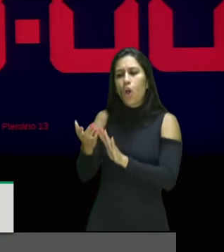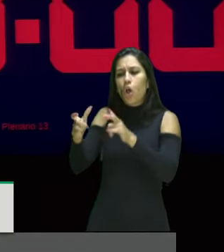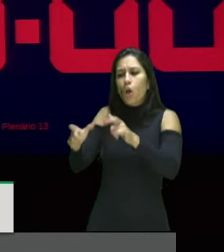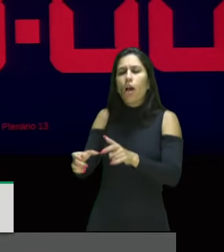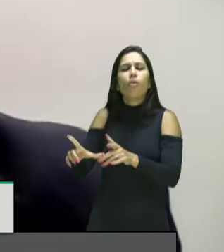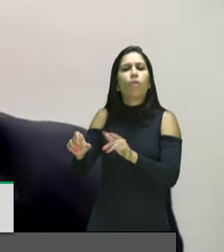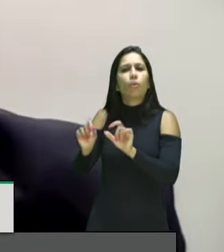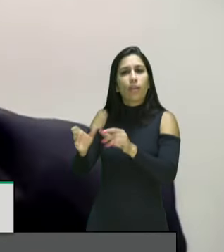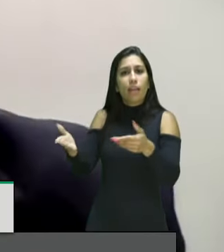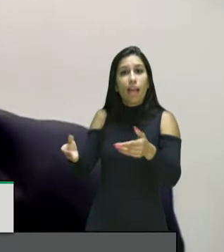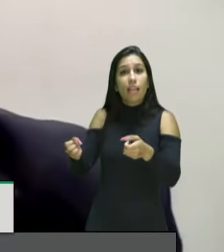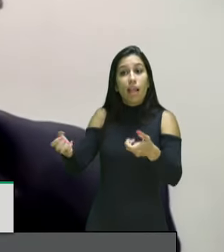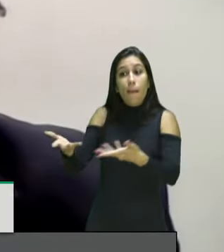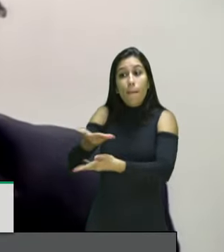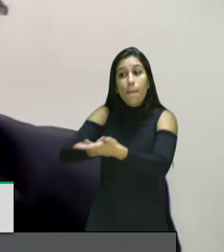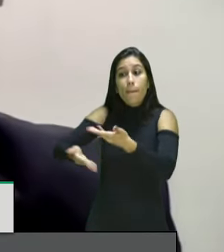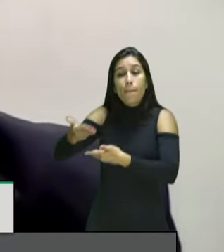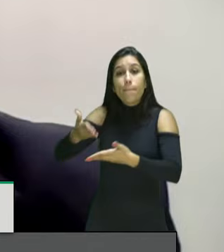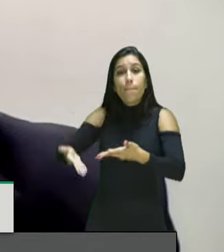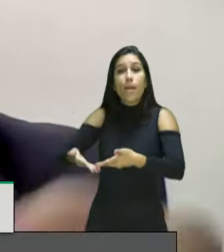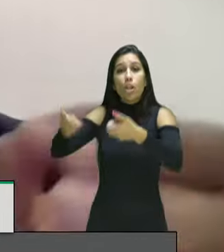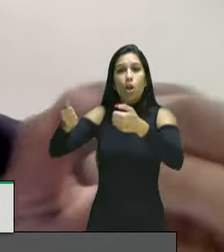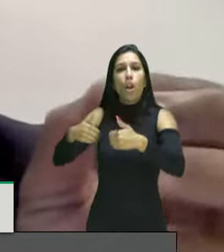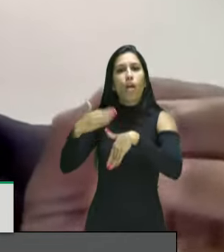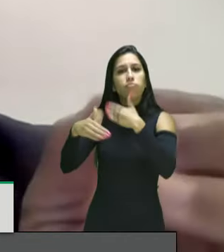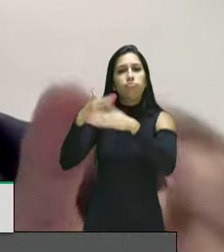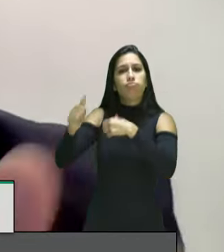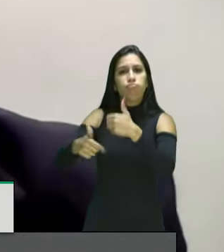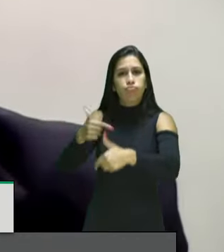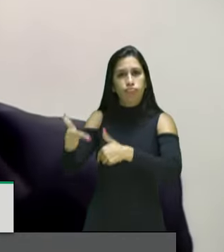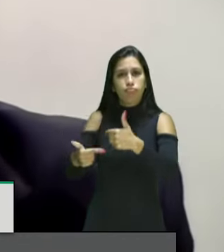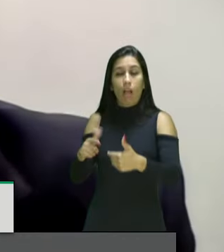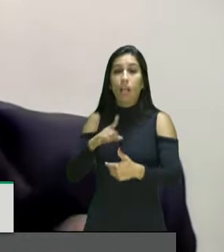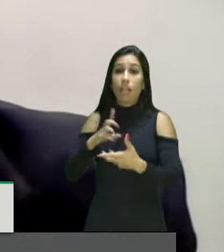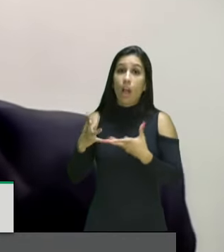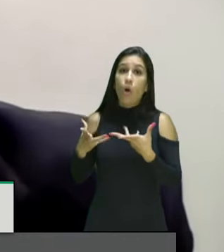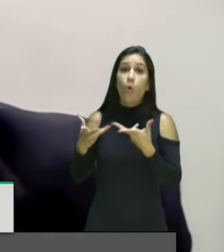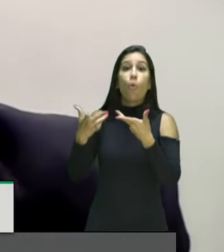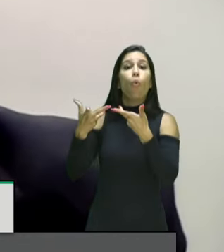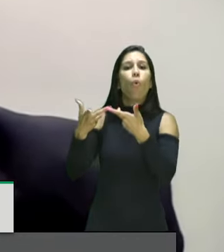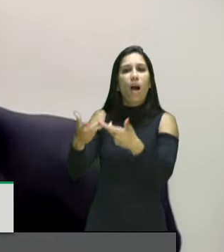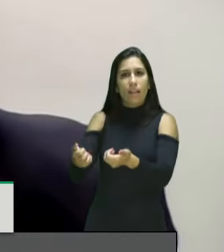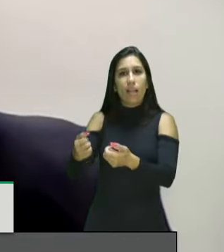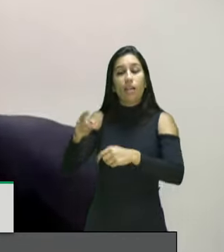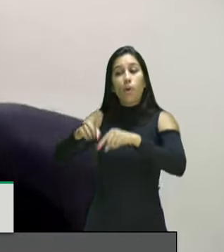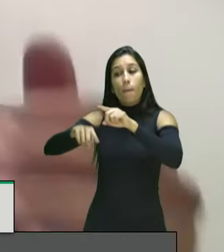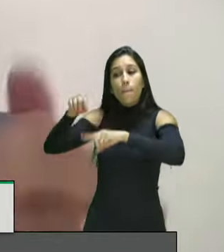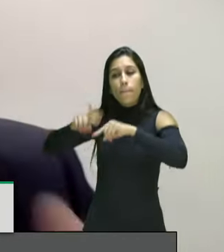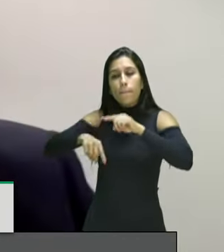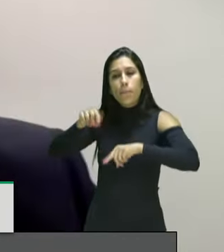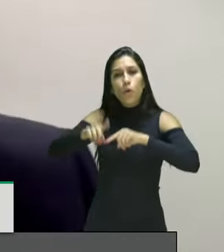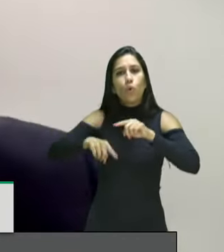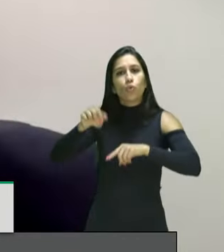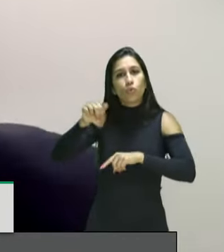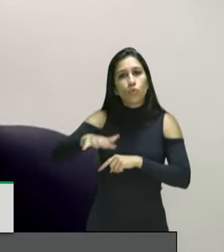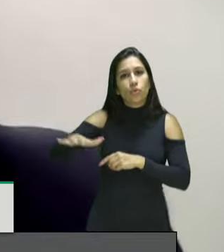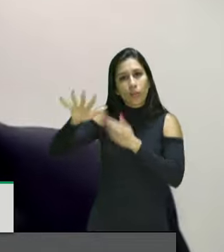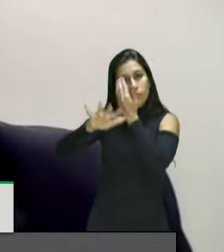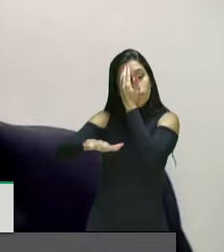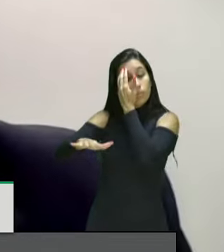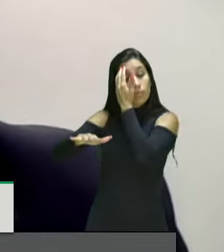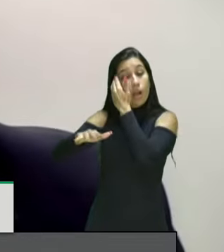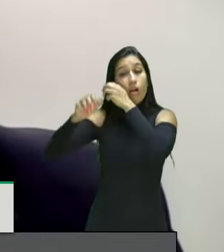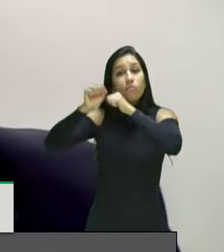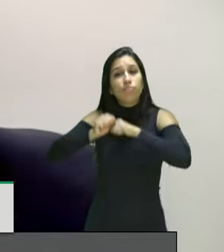e melhorar o ambiente de negócio, aumentando assim a qualidade de produtos regionais, ampliando o mercado e a